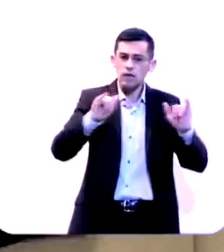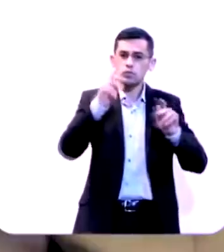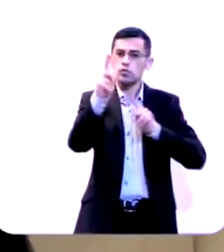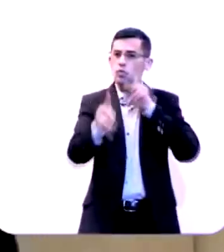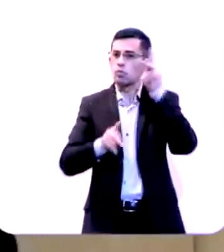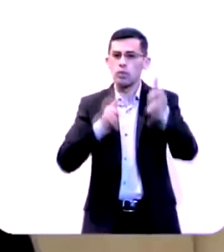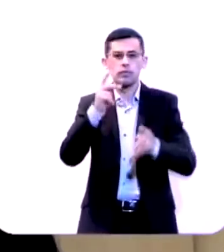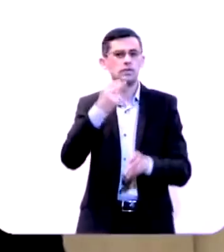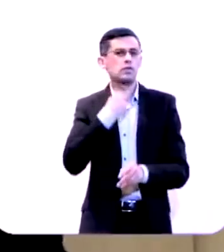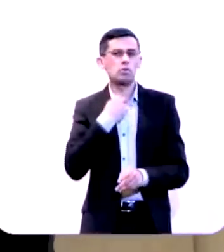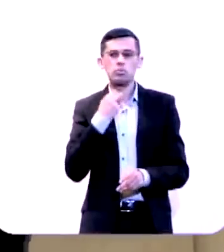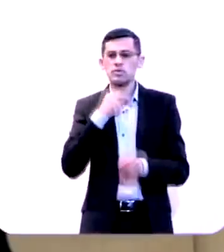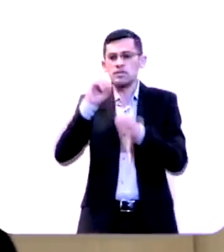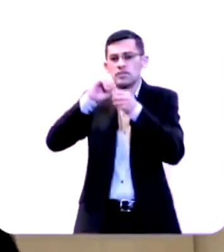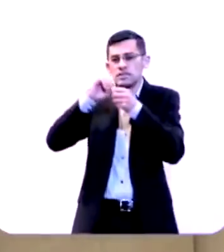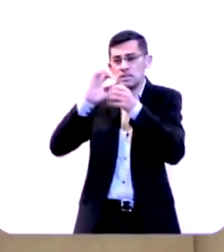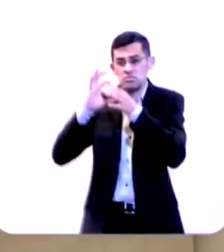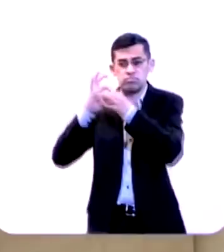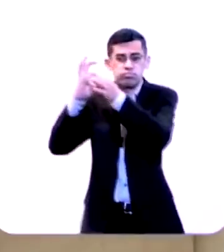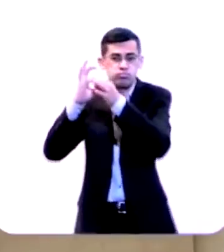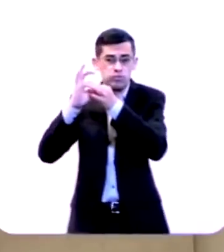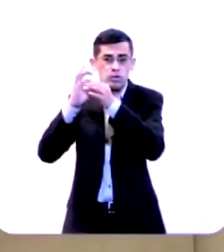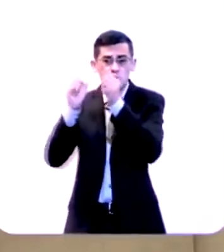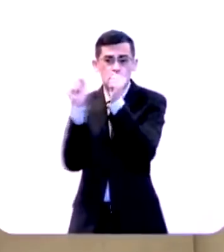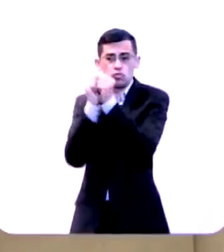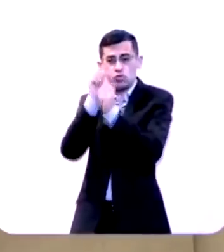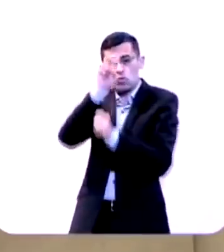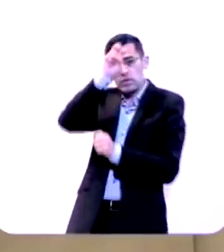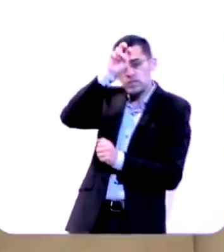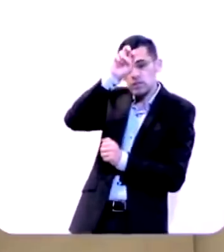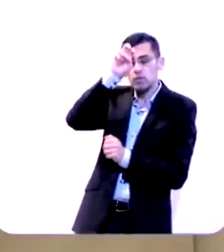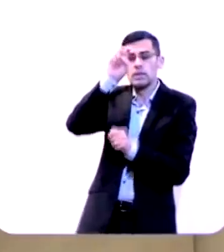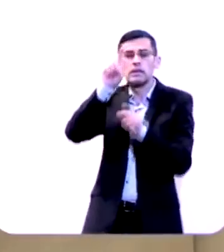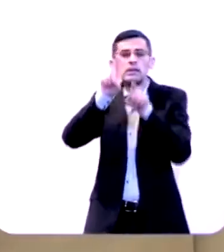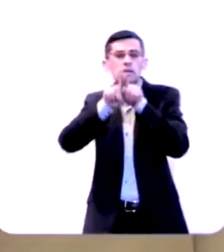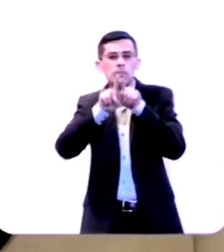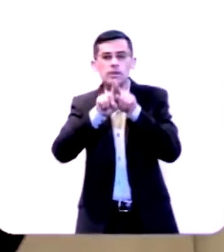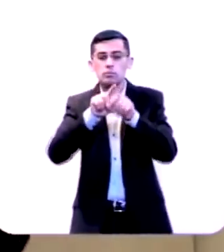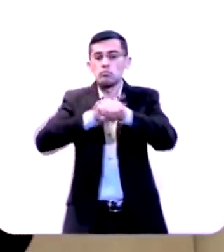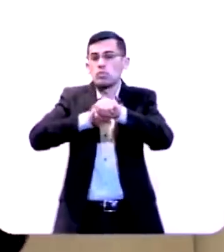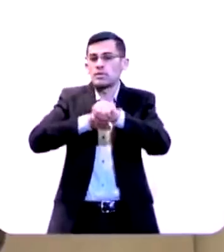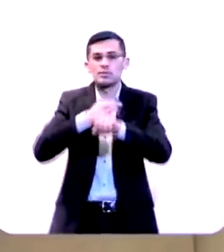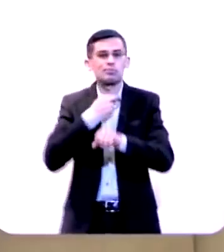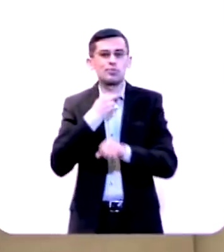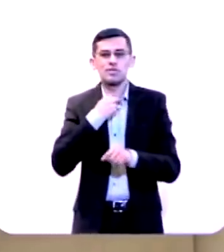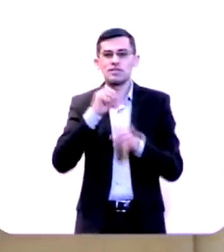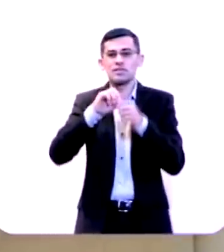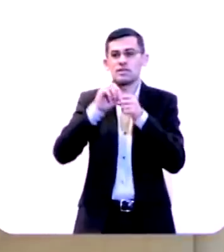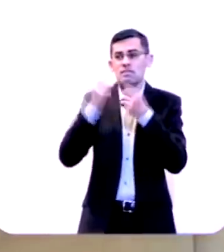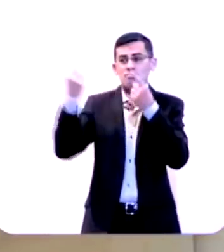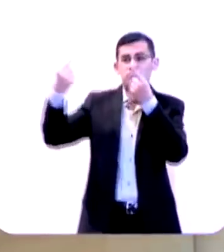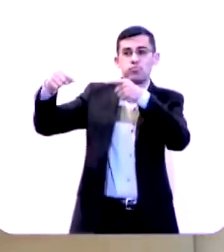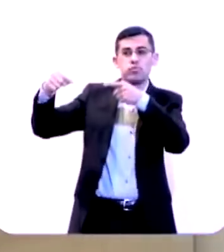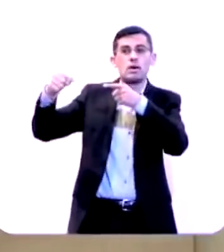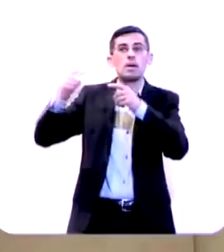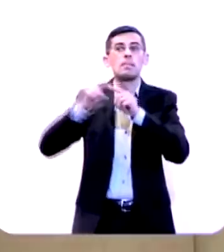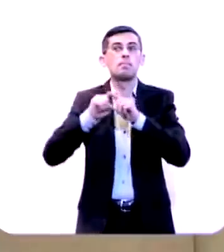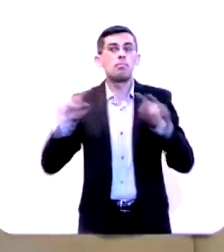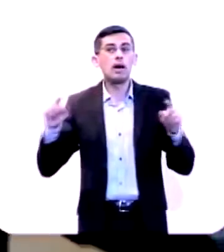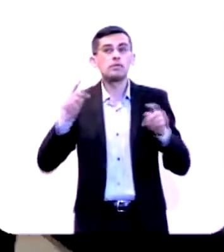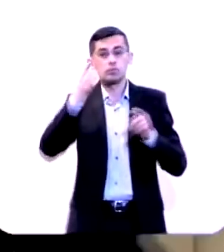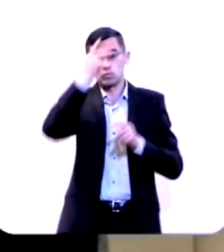deveria fazer uma aliança com o Egito, apesar de ter advertido que não era o momento de fazer uma rebelião, os